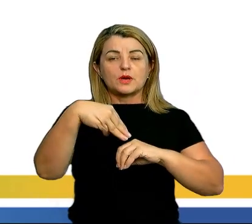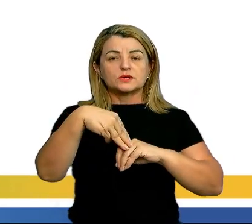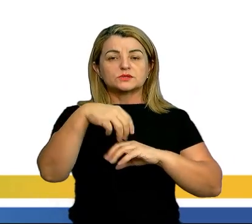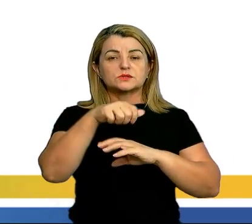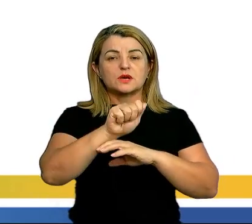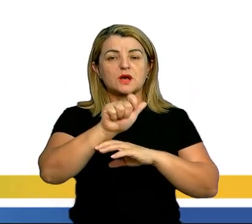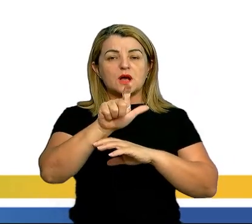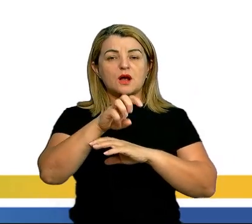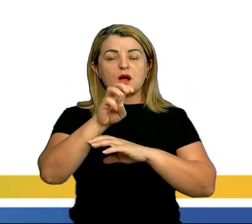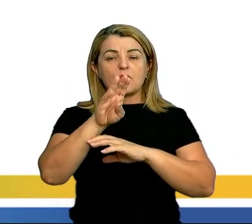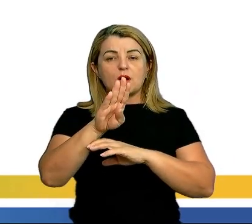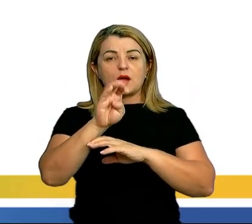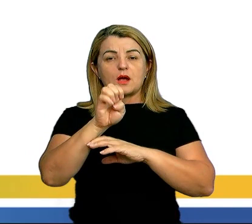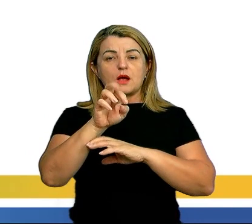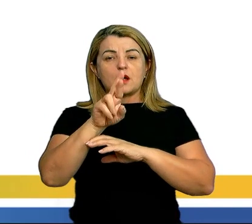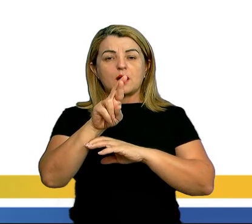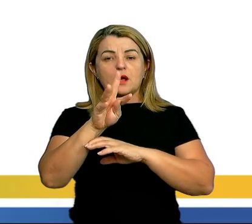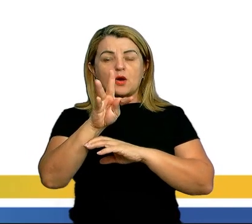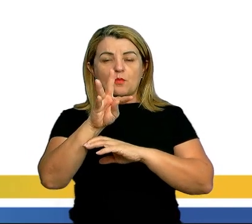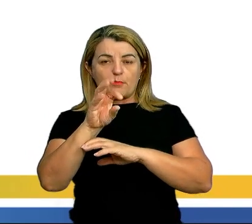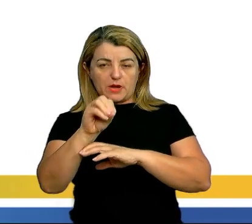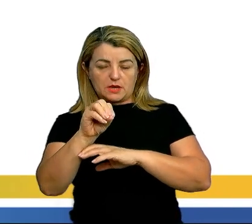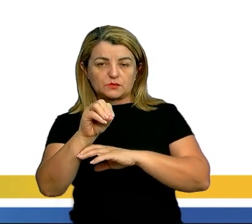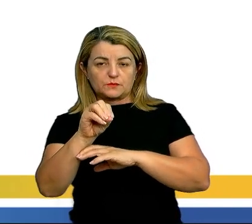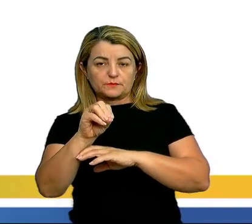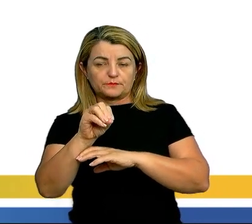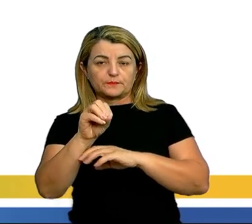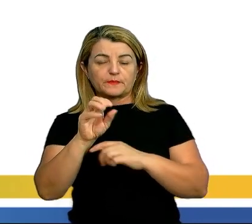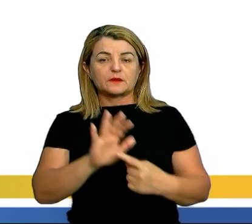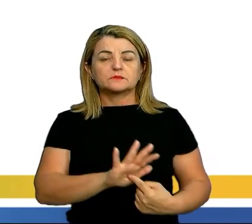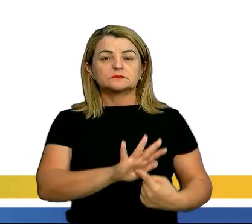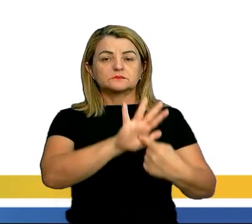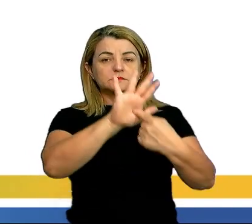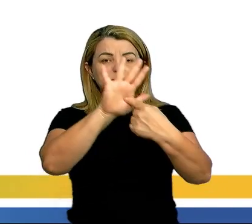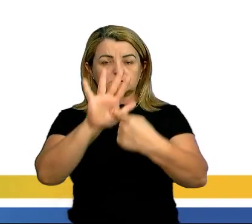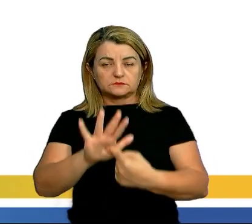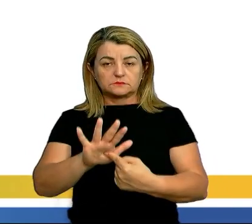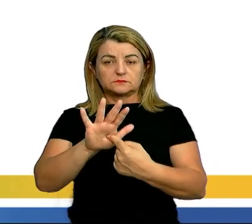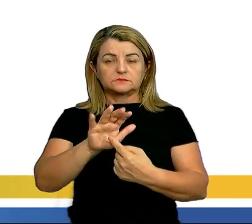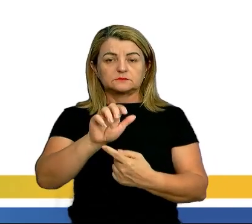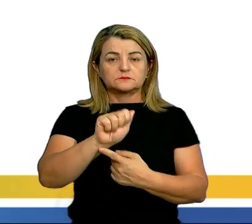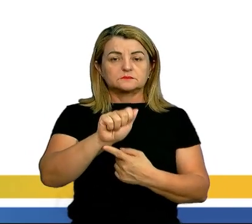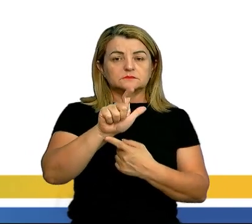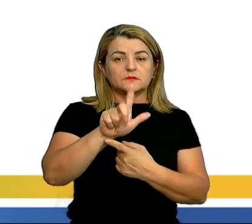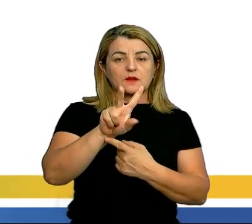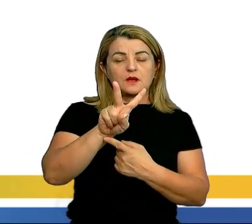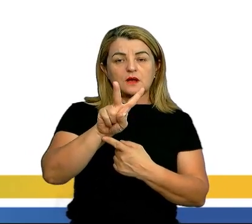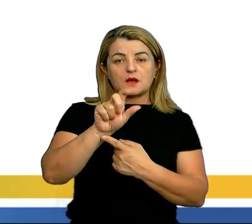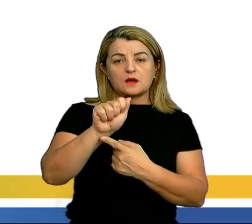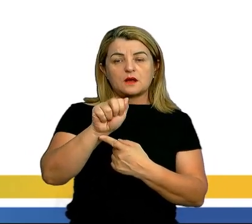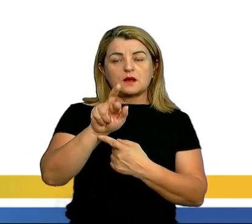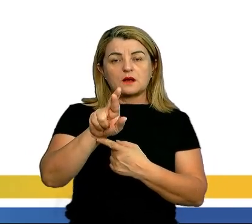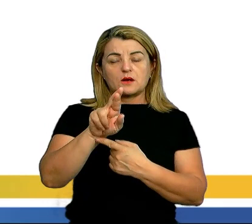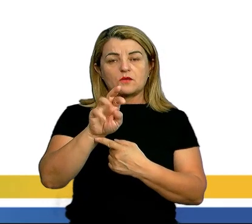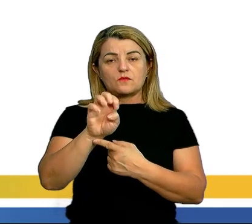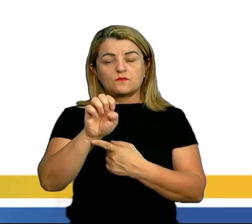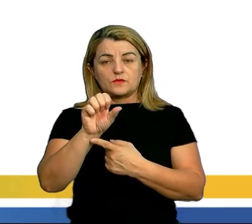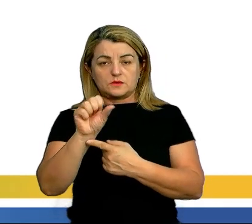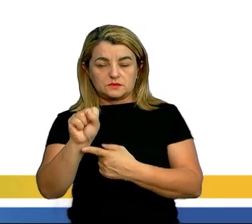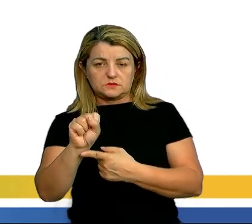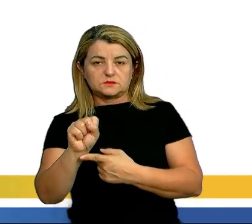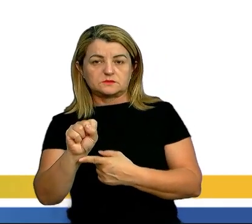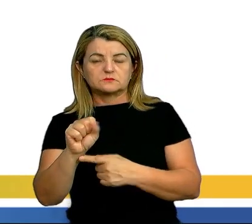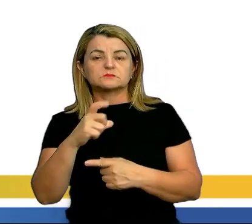de Reis foi, perdão, Ricardo Reis foi apresentado a Álvaro de Campos por Alberto Caeiro. Então, o que a gente observa aqui?